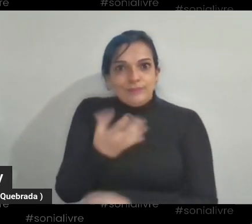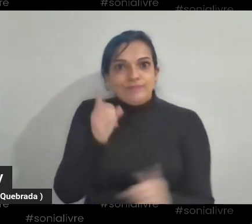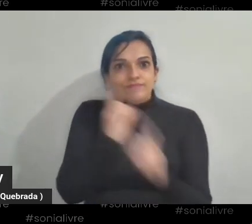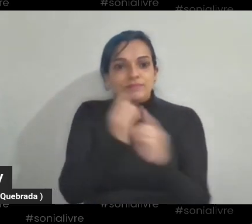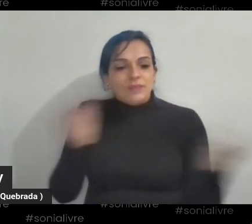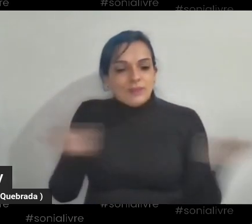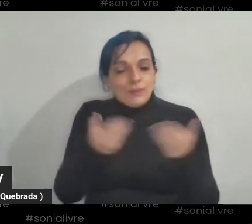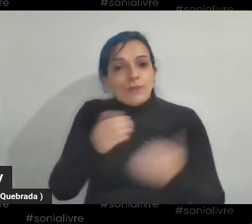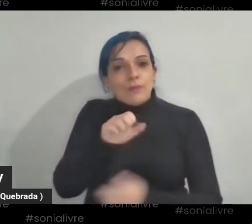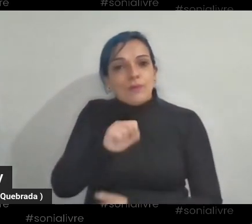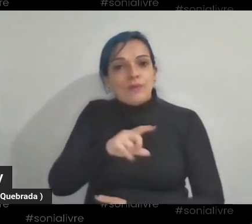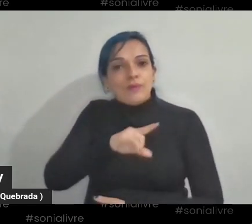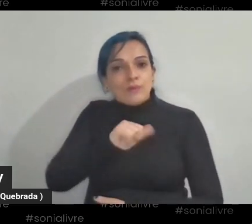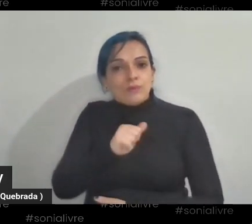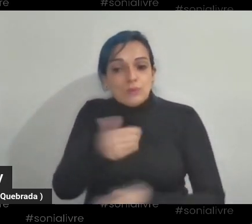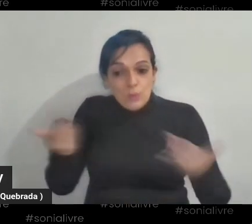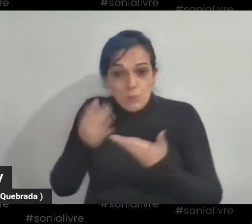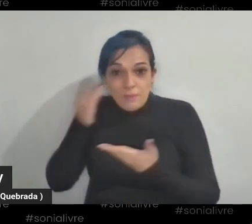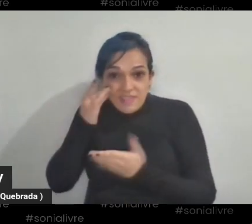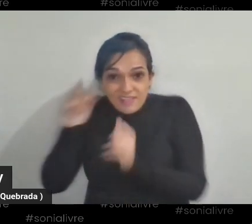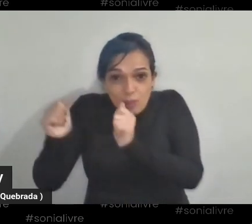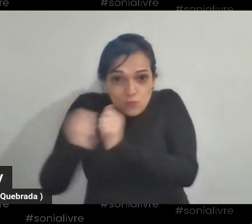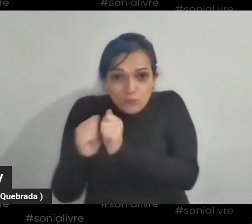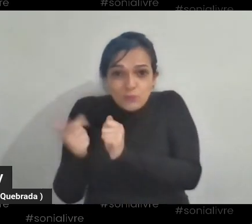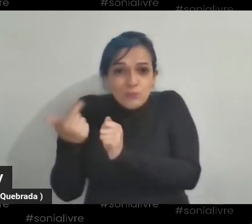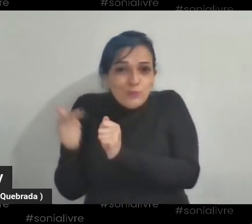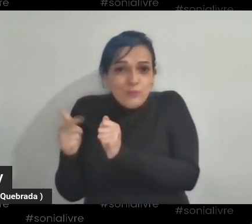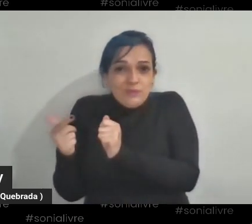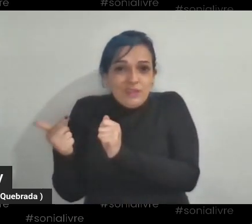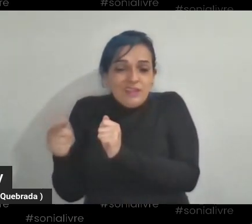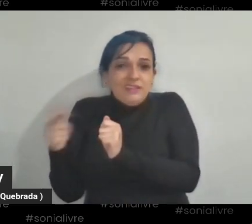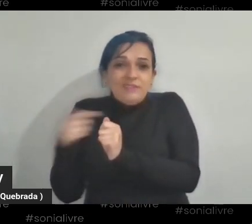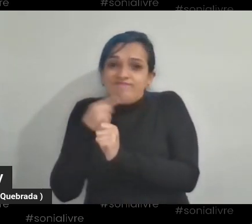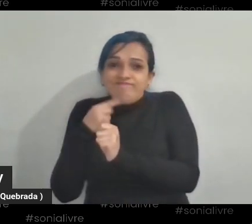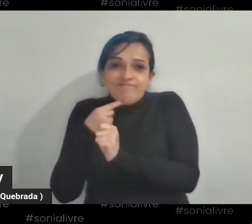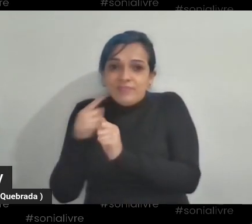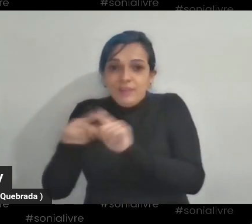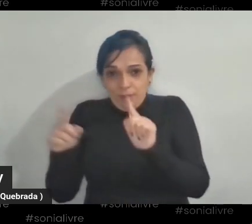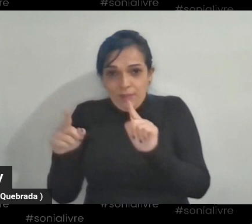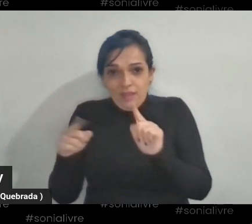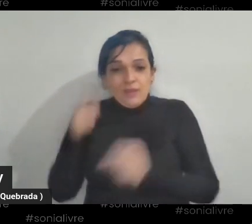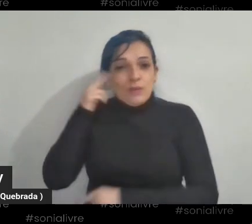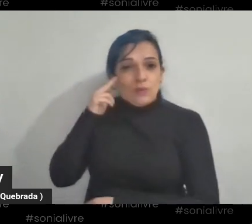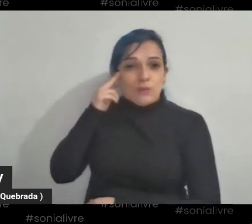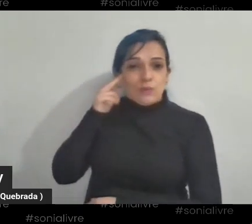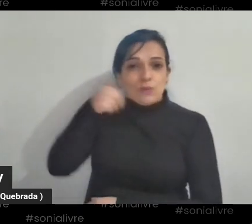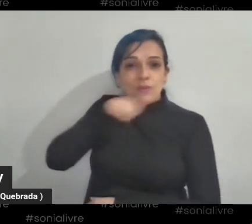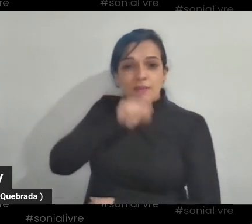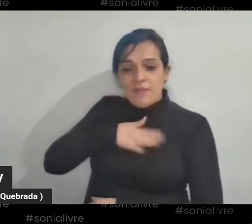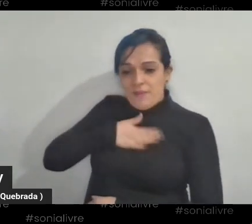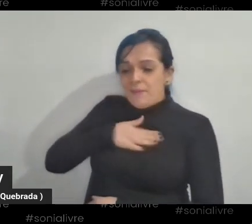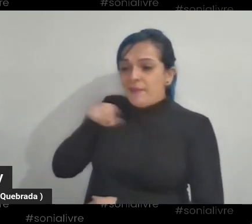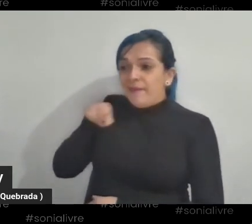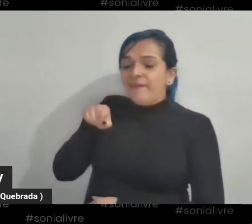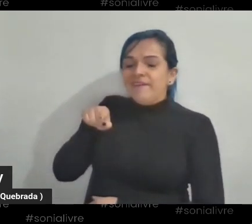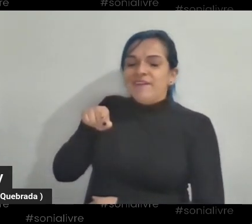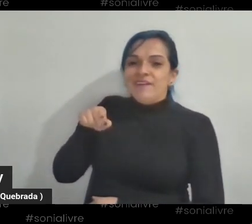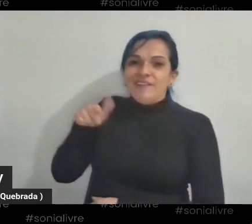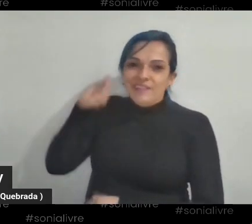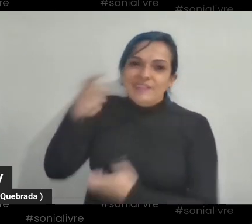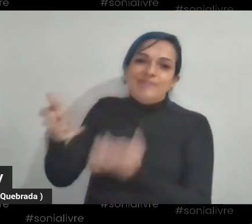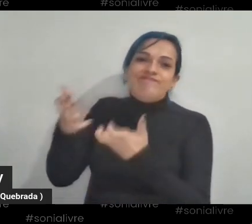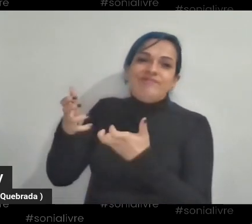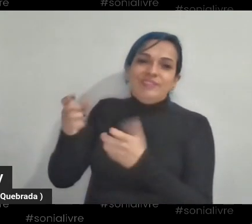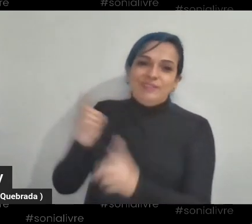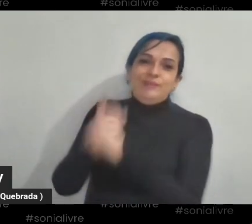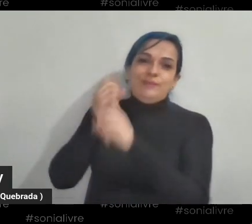mesmo não podendo ter ela aqui, mas foi realizar os sonhos da minha mãe. E era o tanto que ela queria, era encontrar